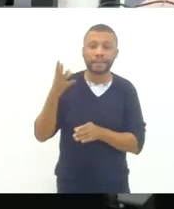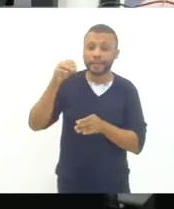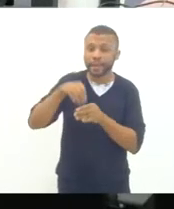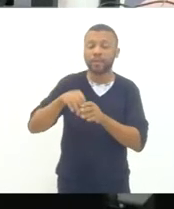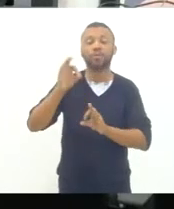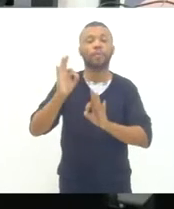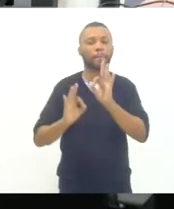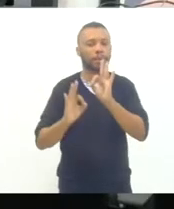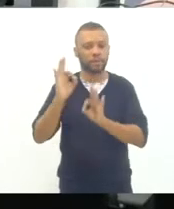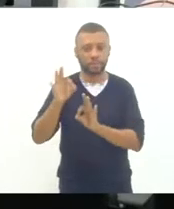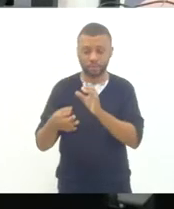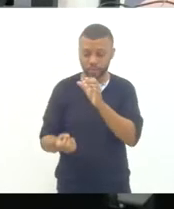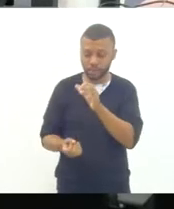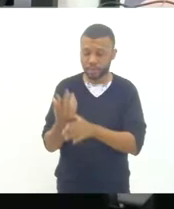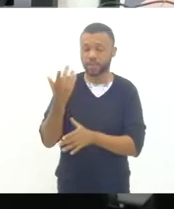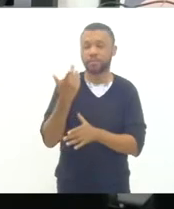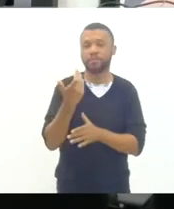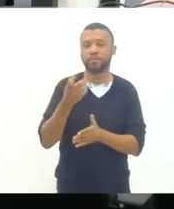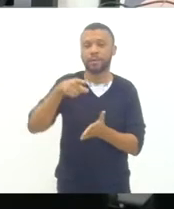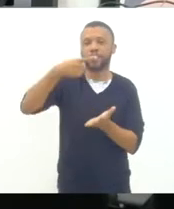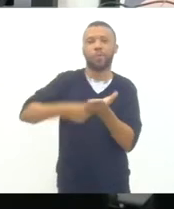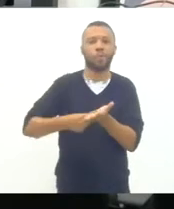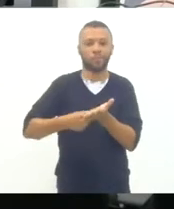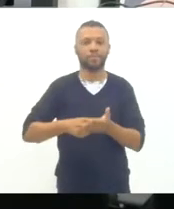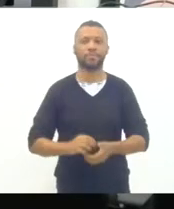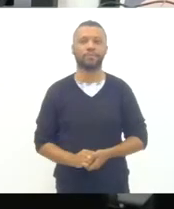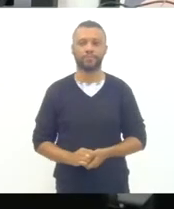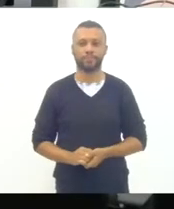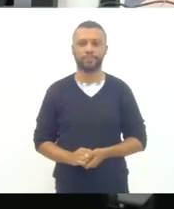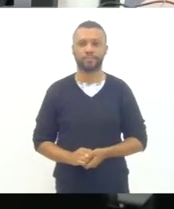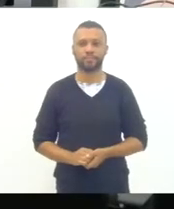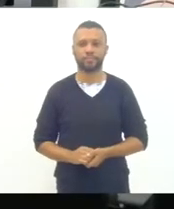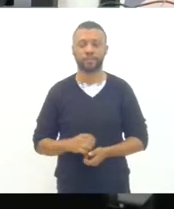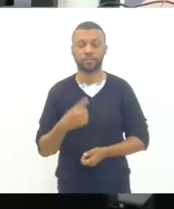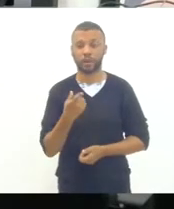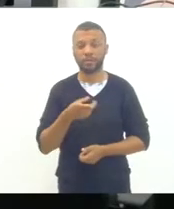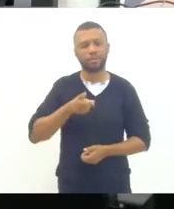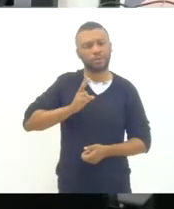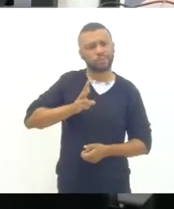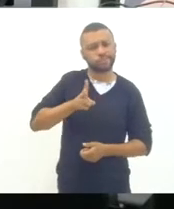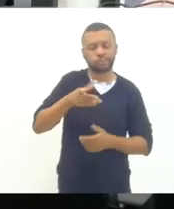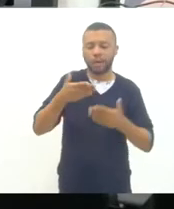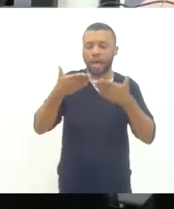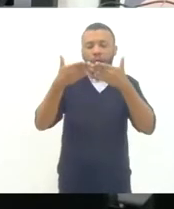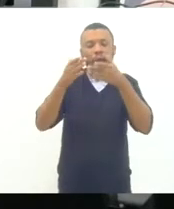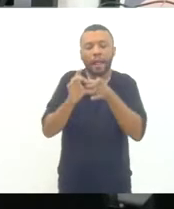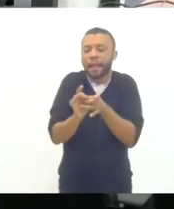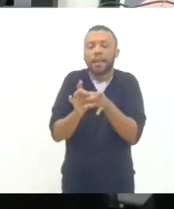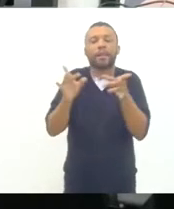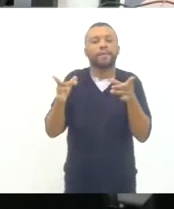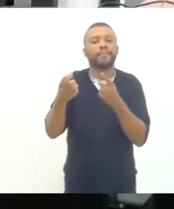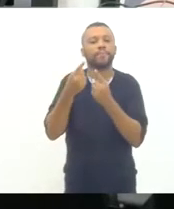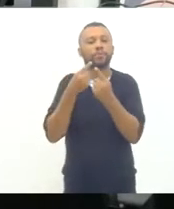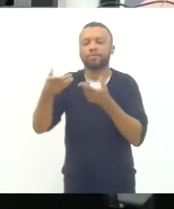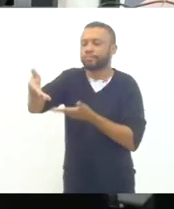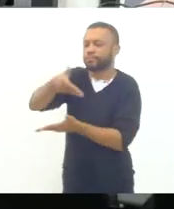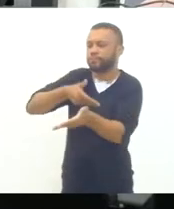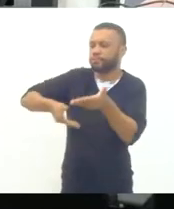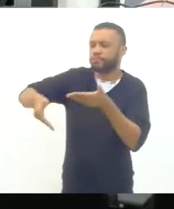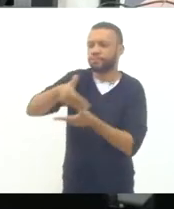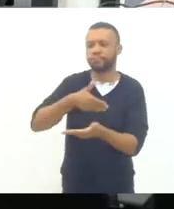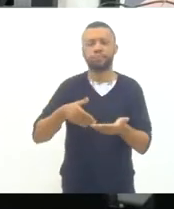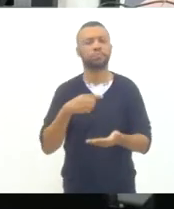implementação do novo ensino médio nós estamos constantemente abertos a esse diálogo não nos